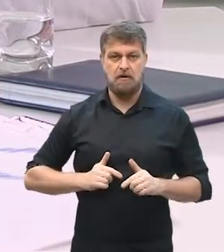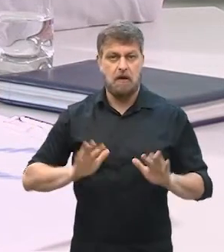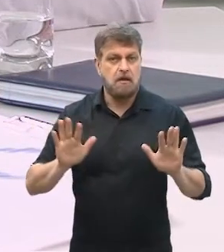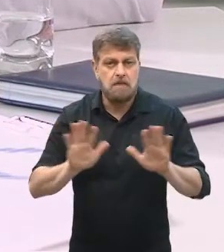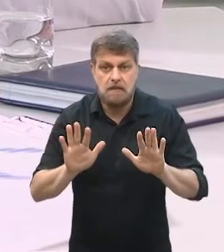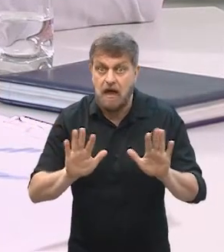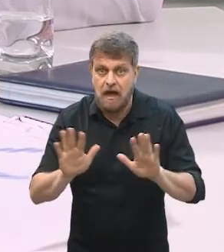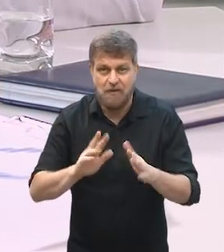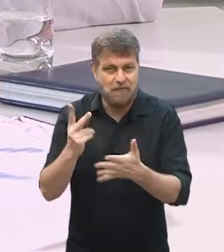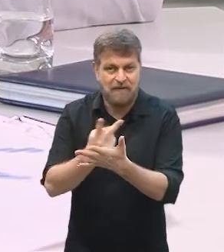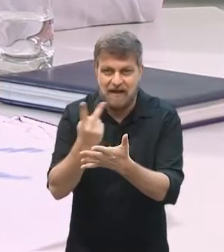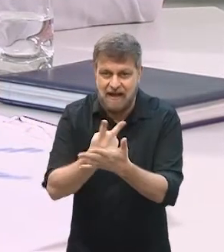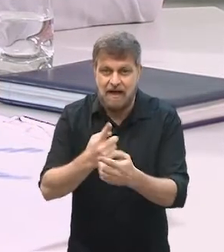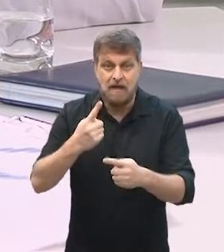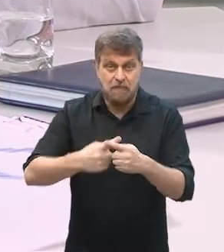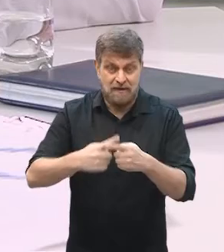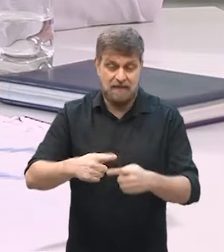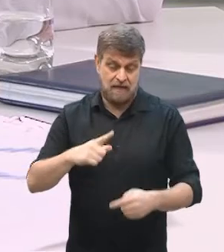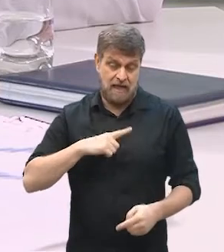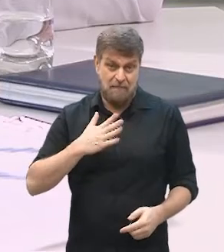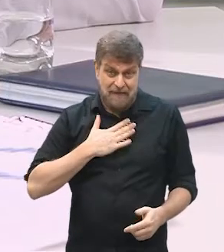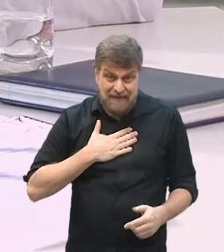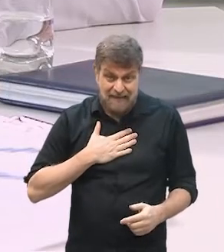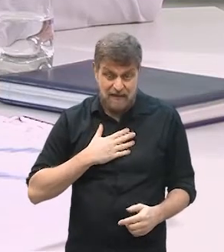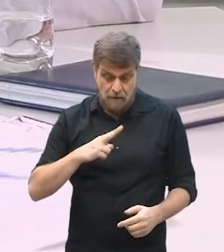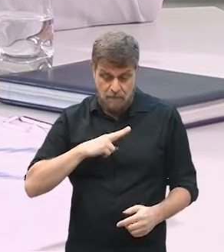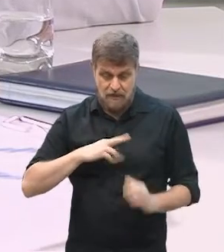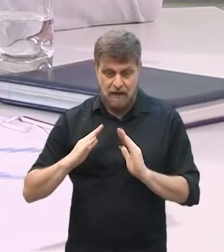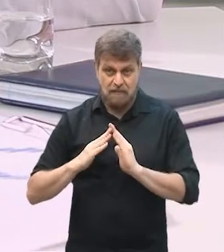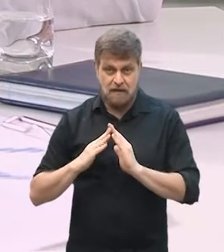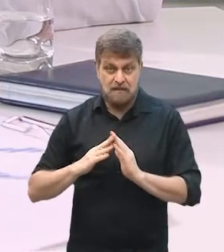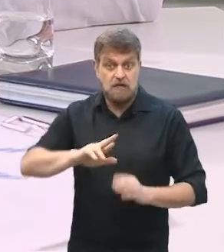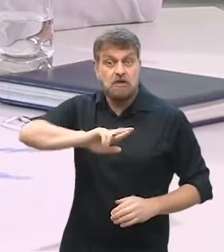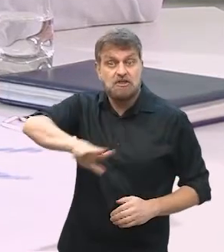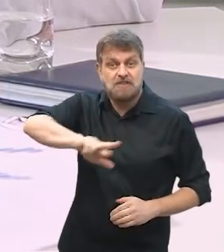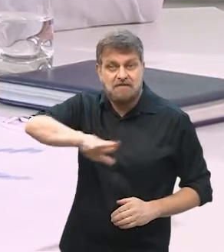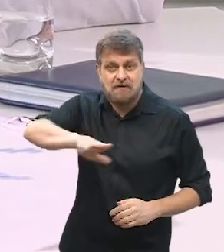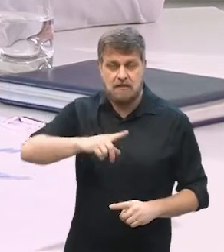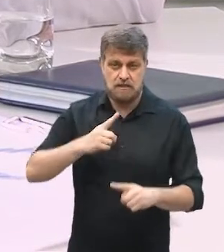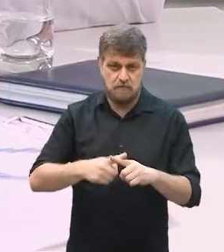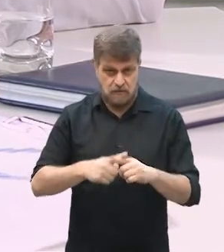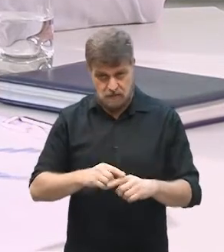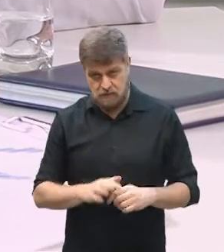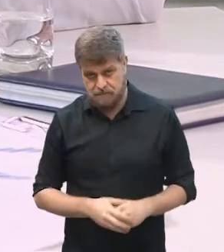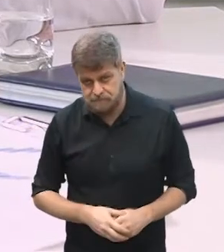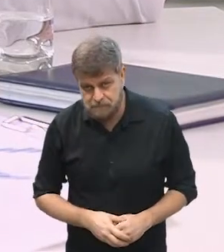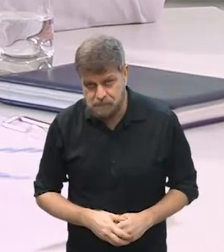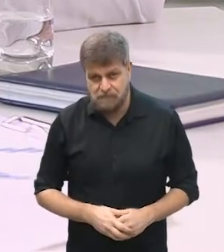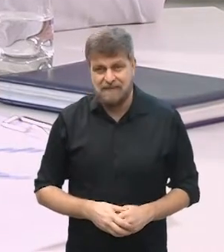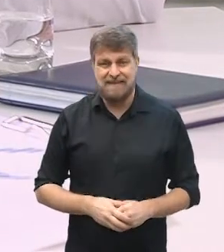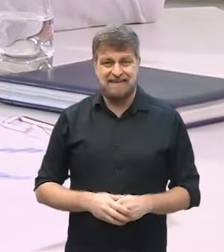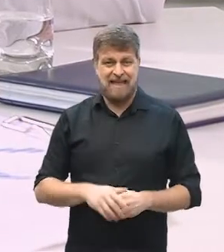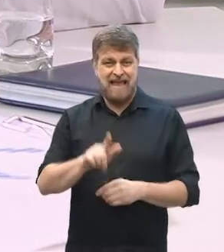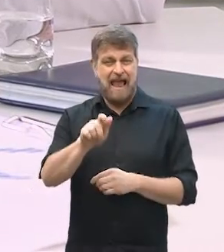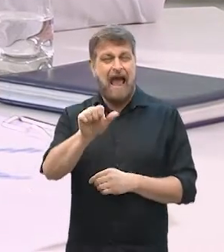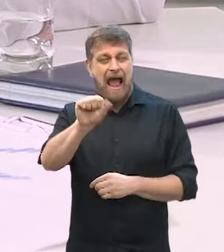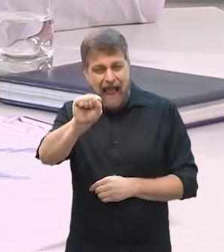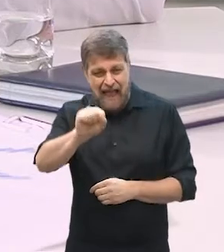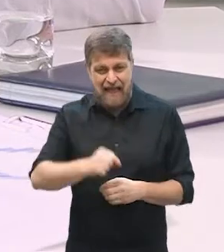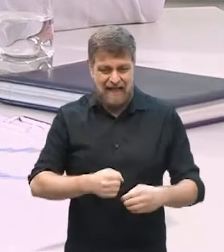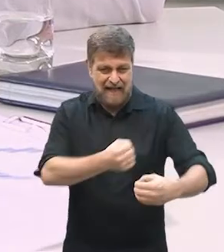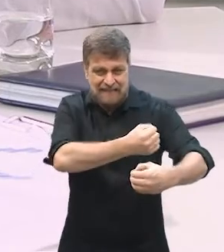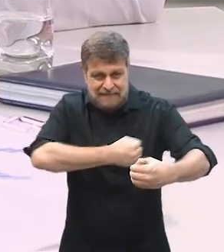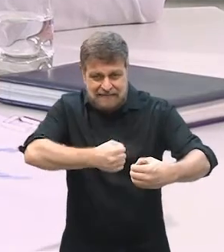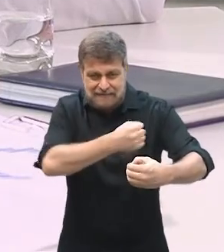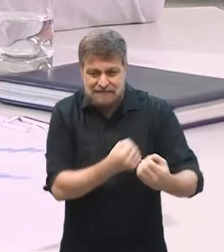em consideração, né, custos, porque eu estou em casa, pelo contrário, provavelmente, o custo do gás, o custo da energia vai